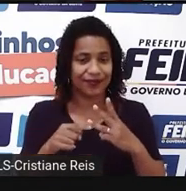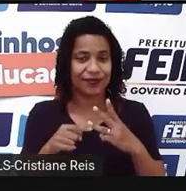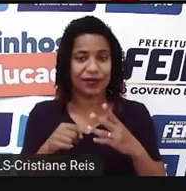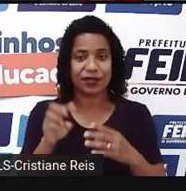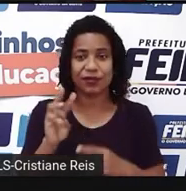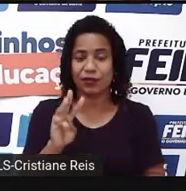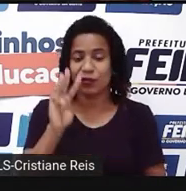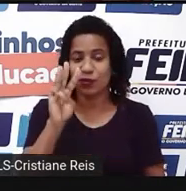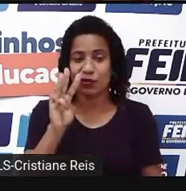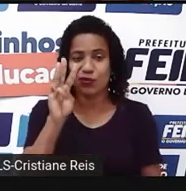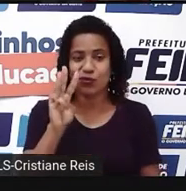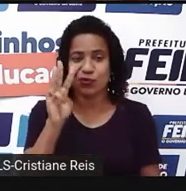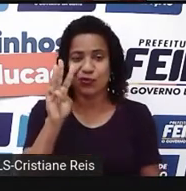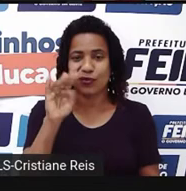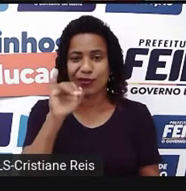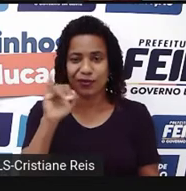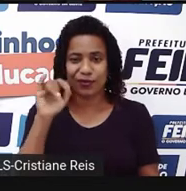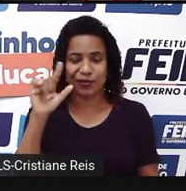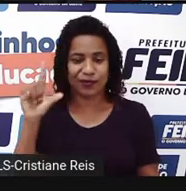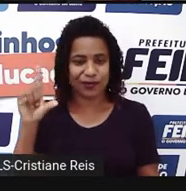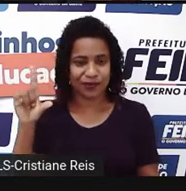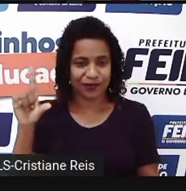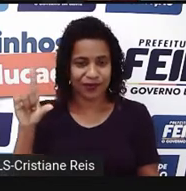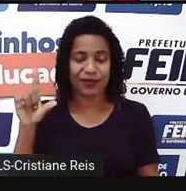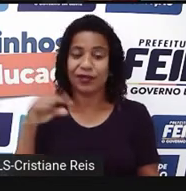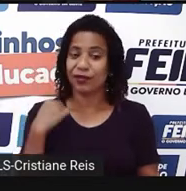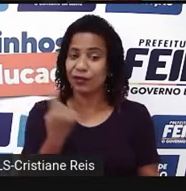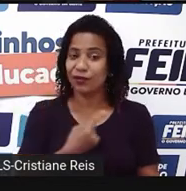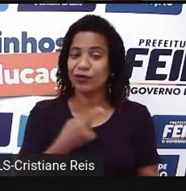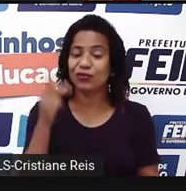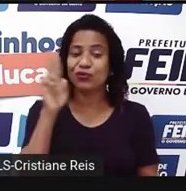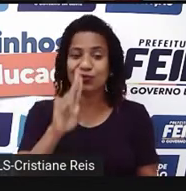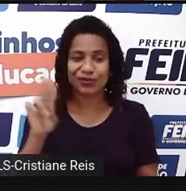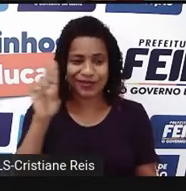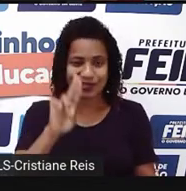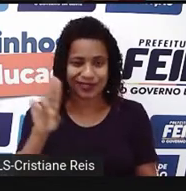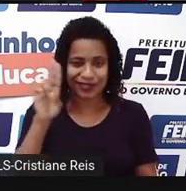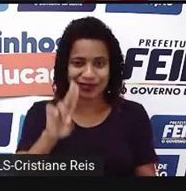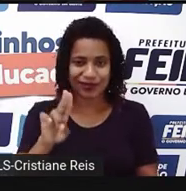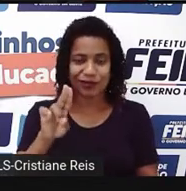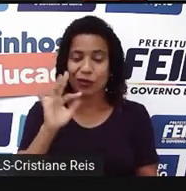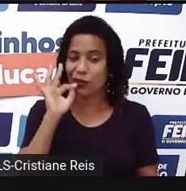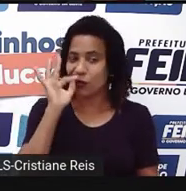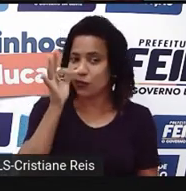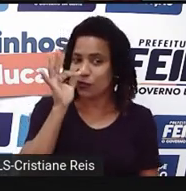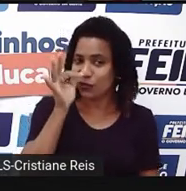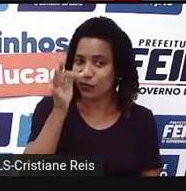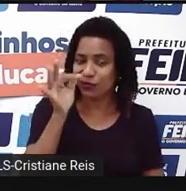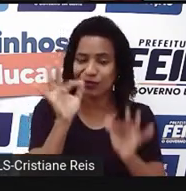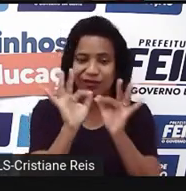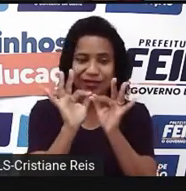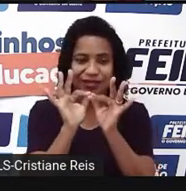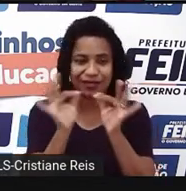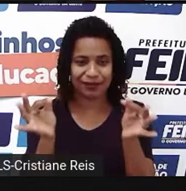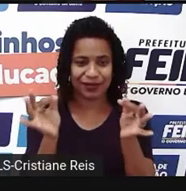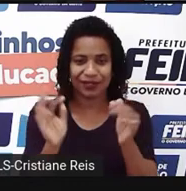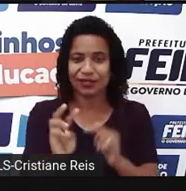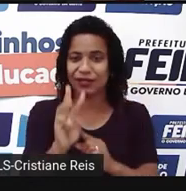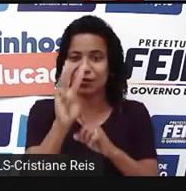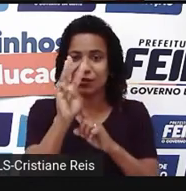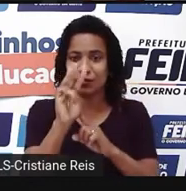o eu, que a gente já sabe que nós utilizamos para marcar o futuro simples do inglês,